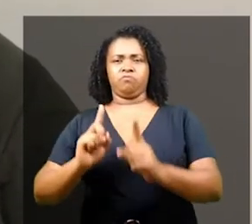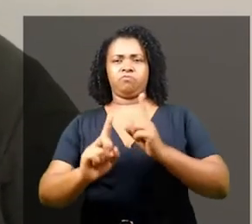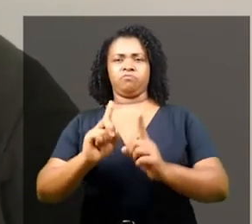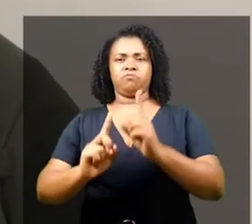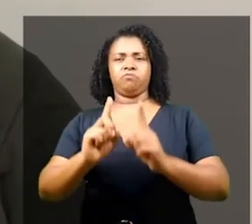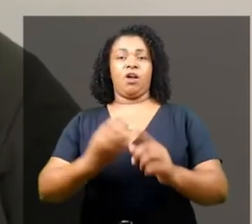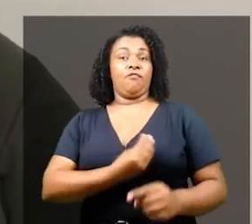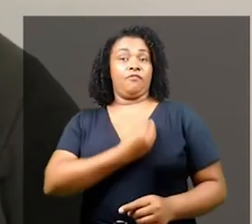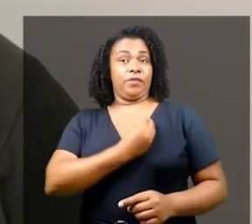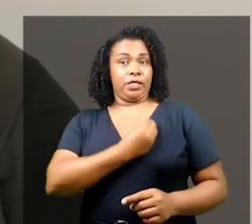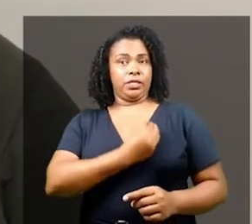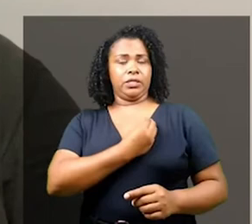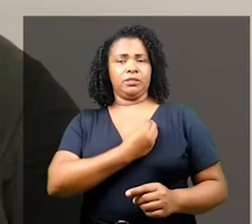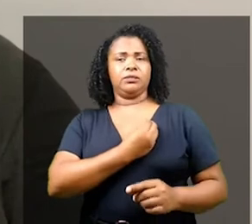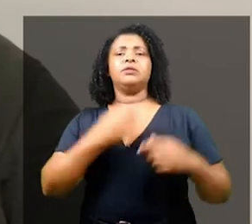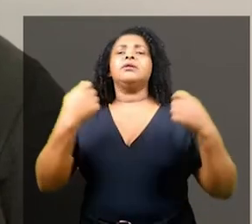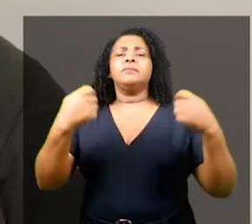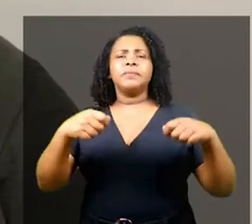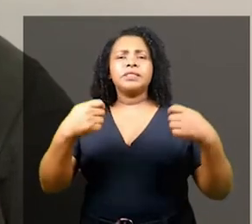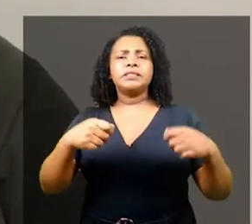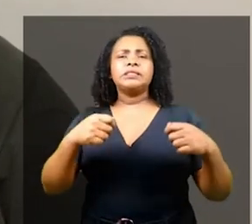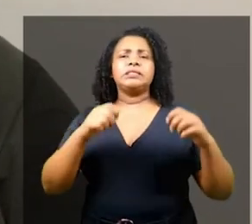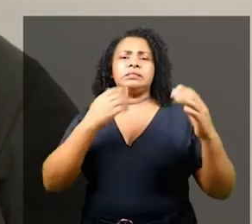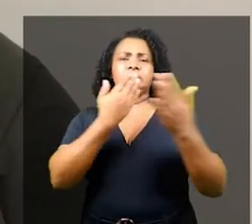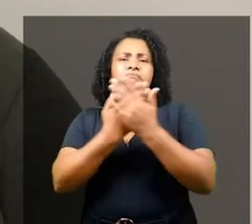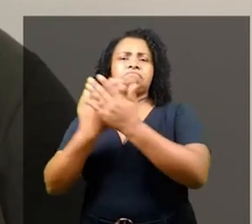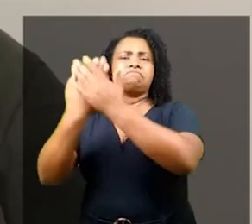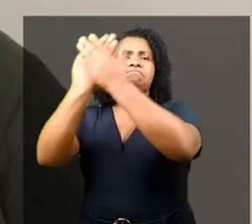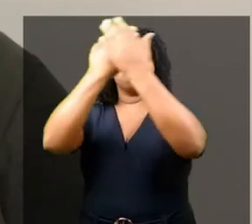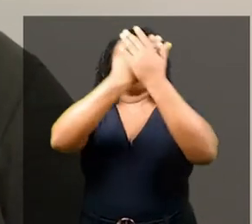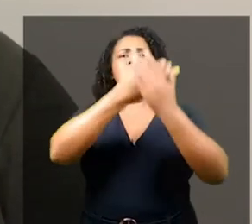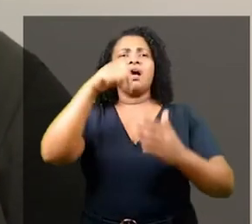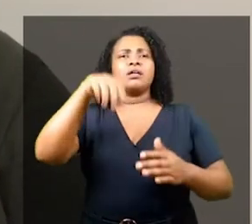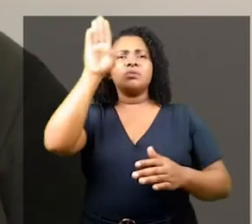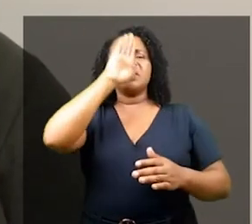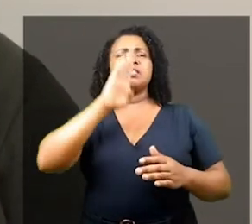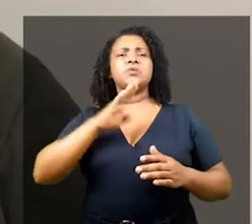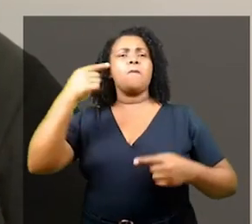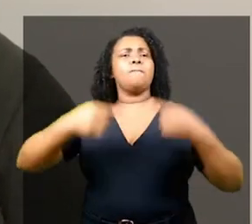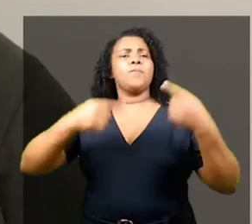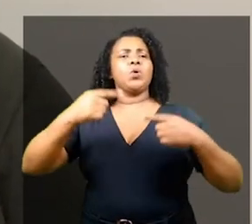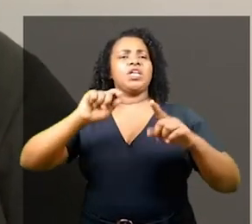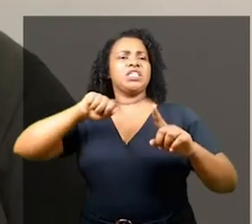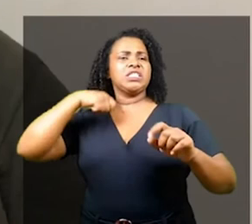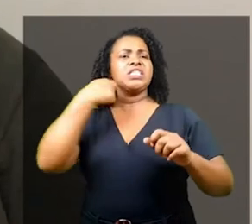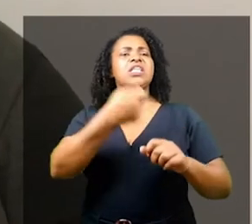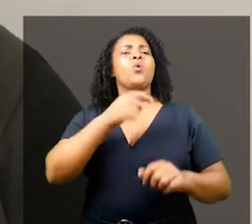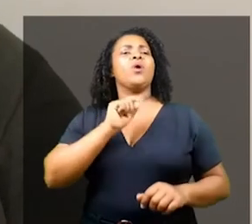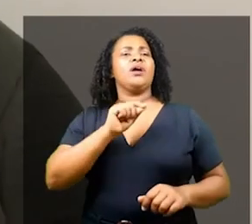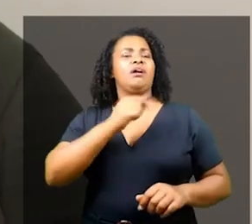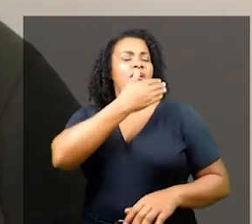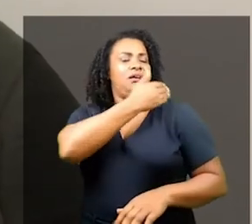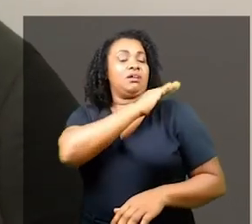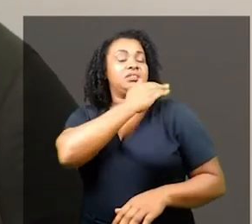impossível calcular os males de um projeto de nação brasileira que é fundamentalmente racista. E